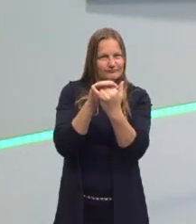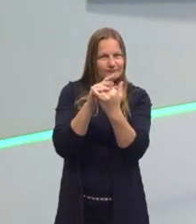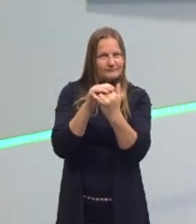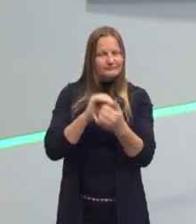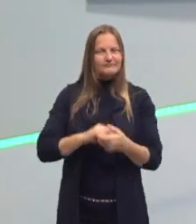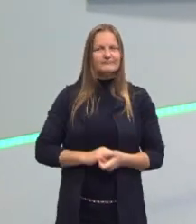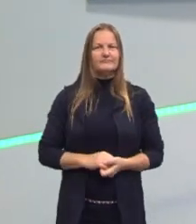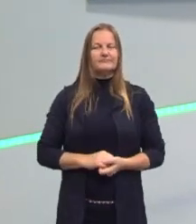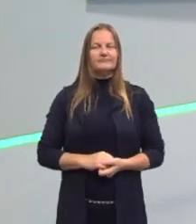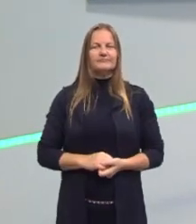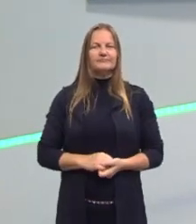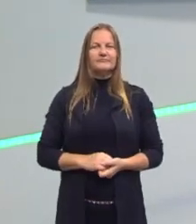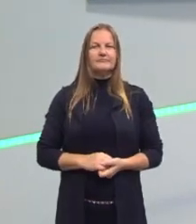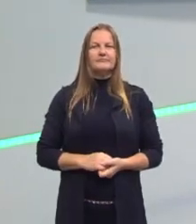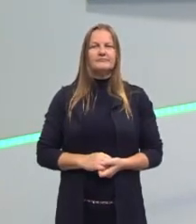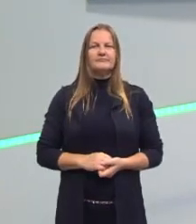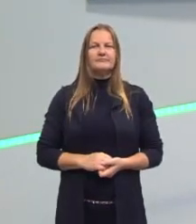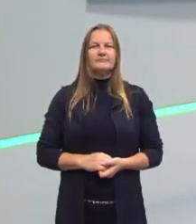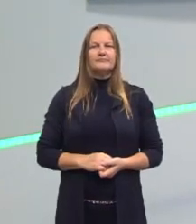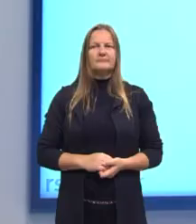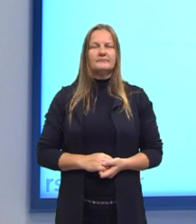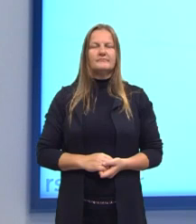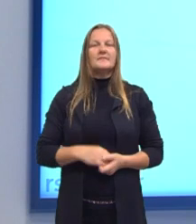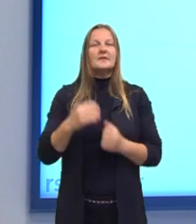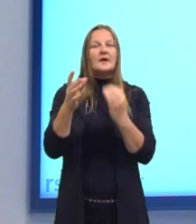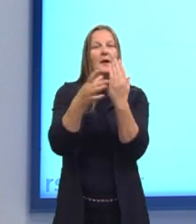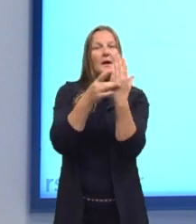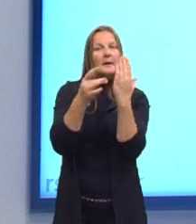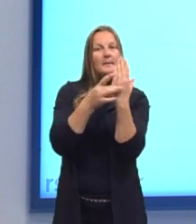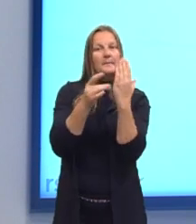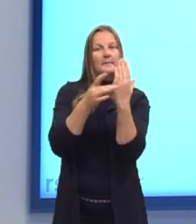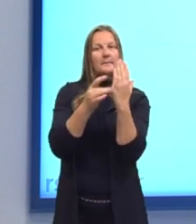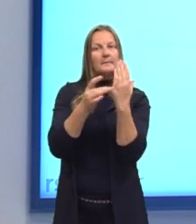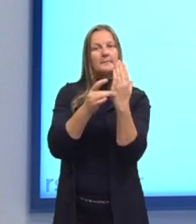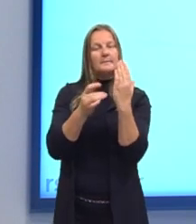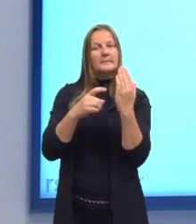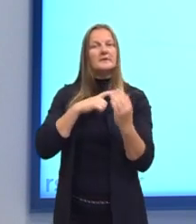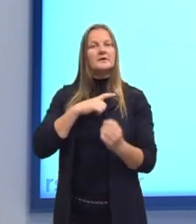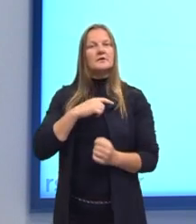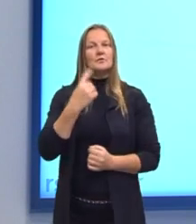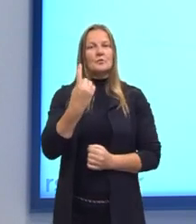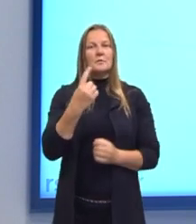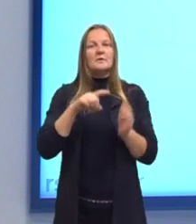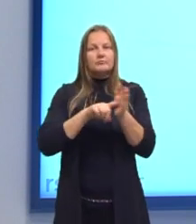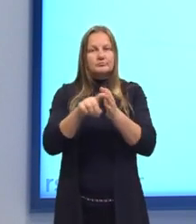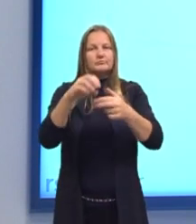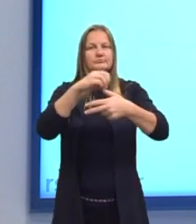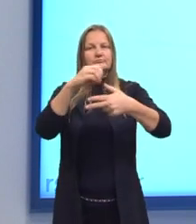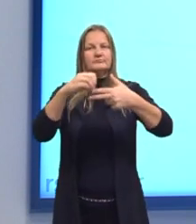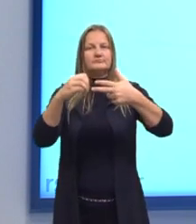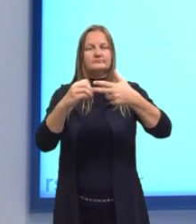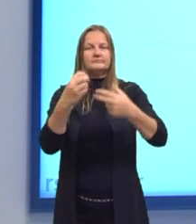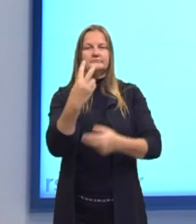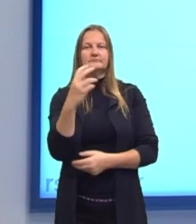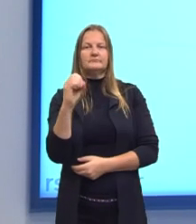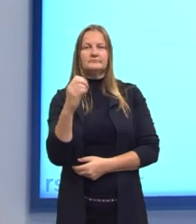alguma dúvida. Essa habilidade, para essa habilidade, eu peguei uma questão aí do Enem 2020,